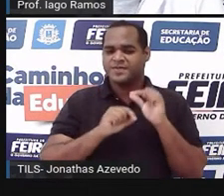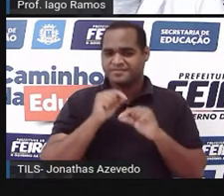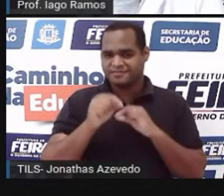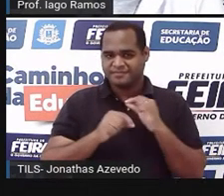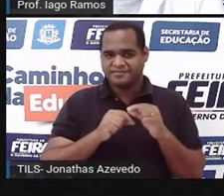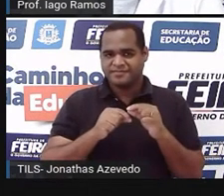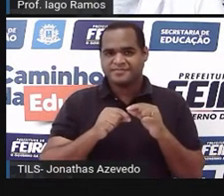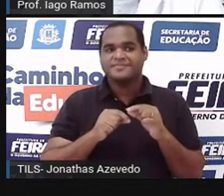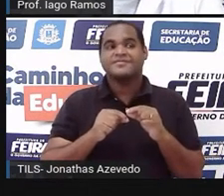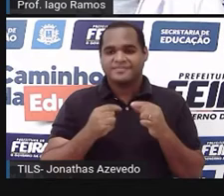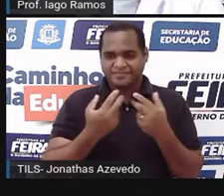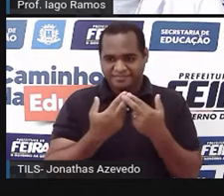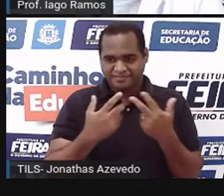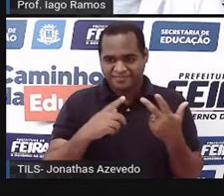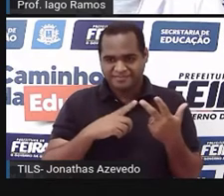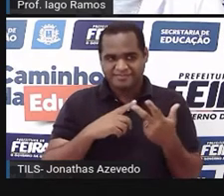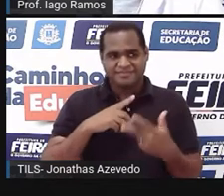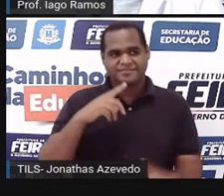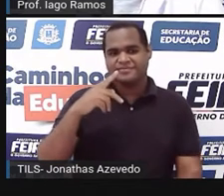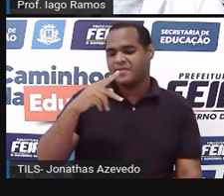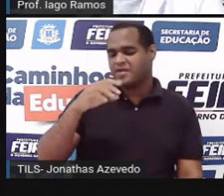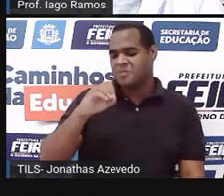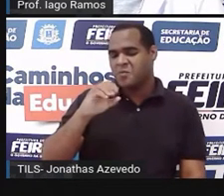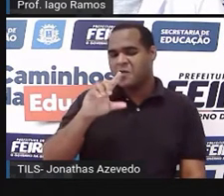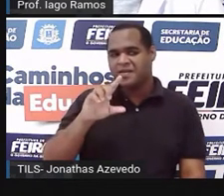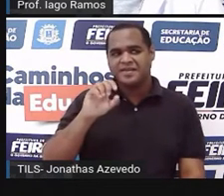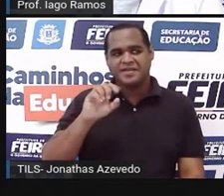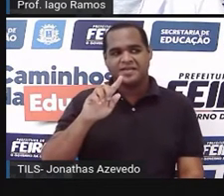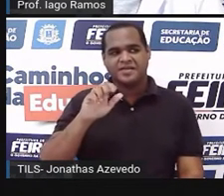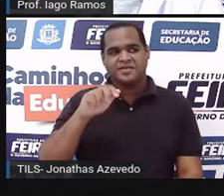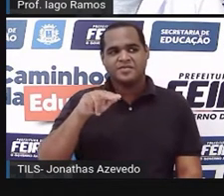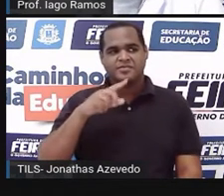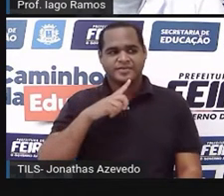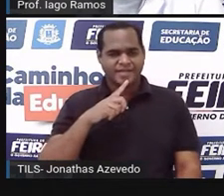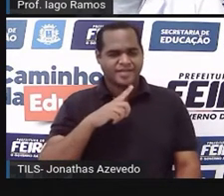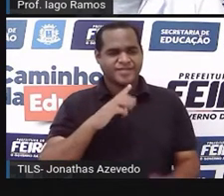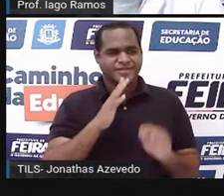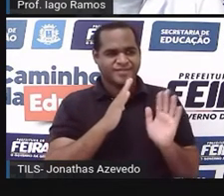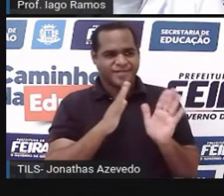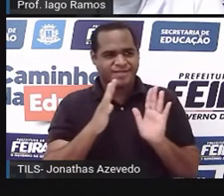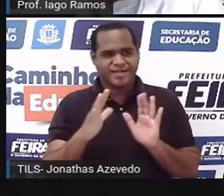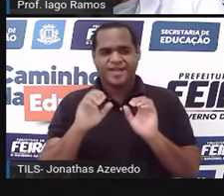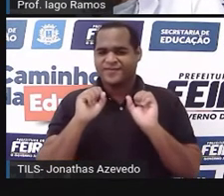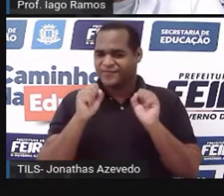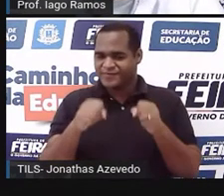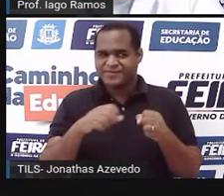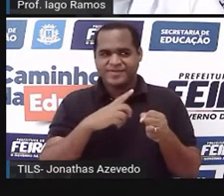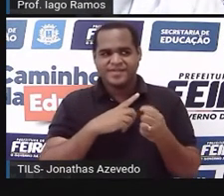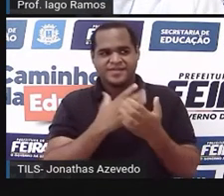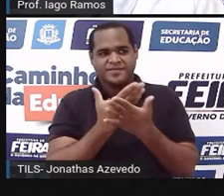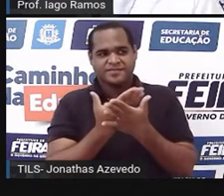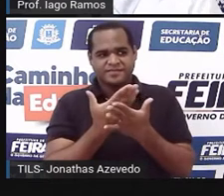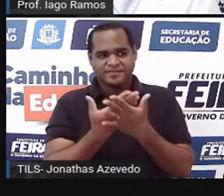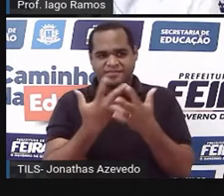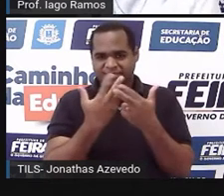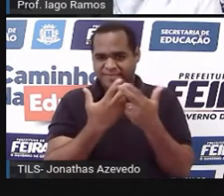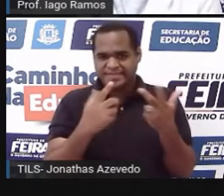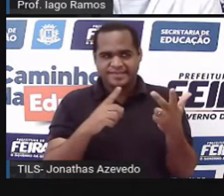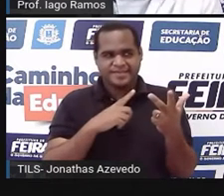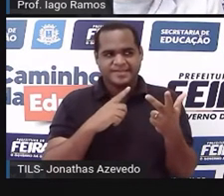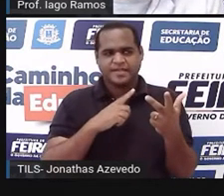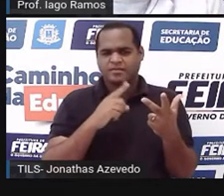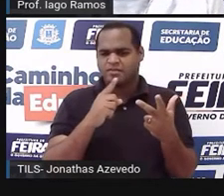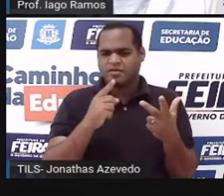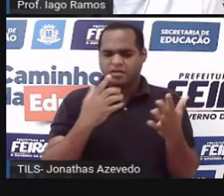com um polígono que a gente já vem estudando por aí, certo? Então, sem perder